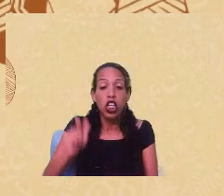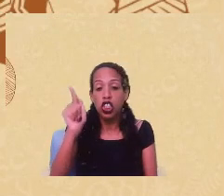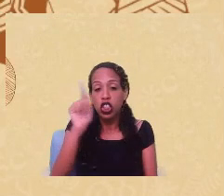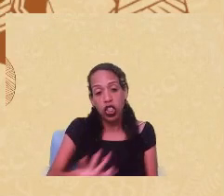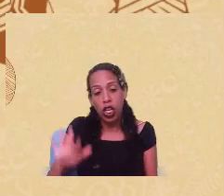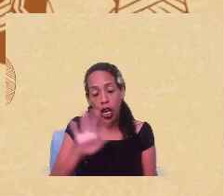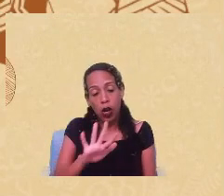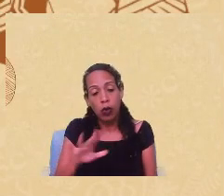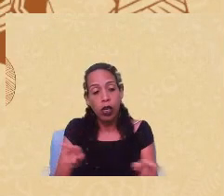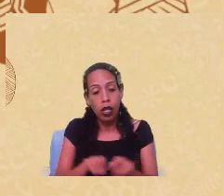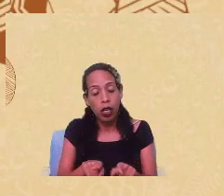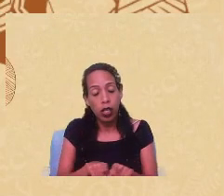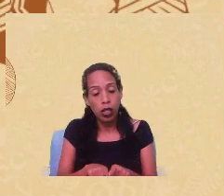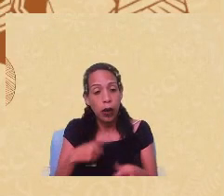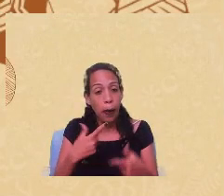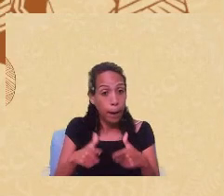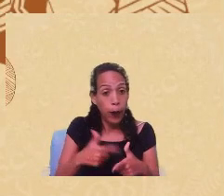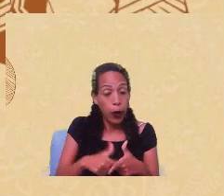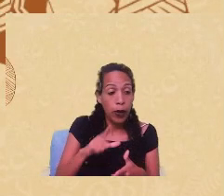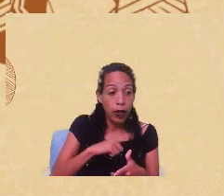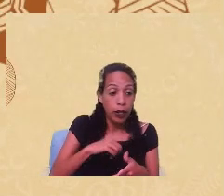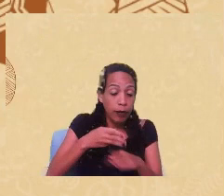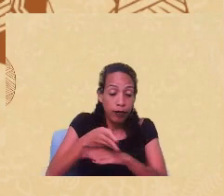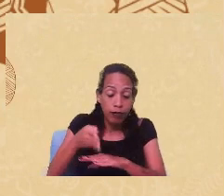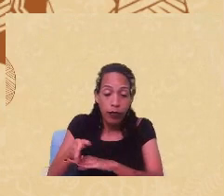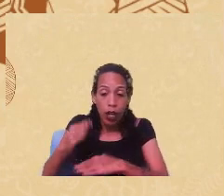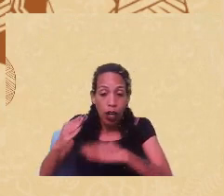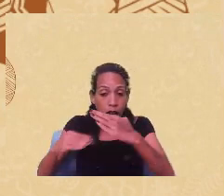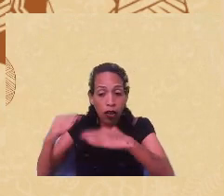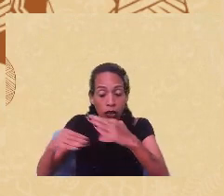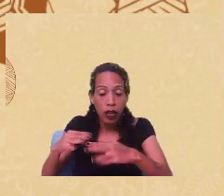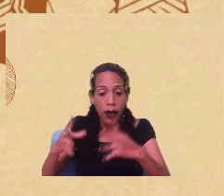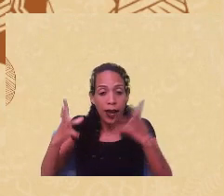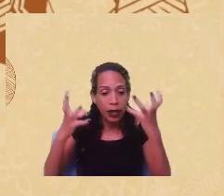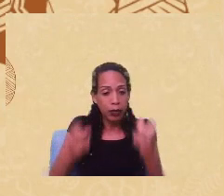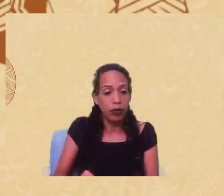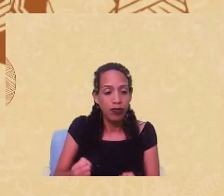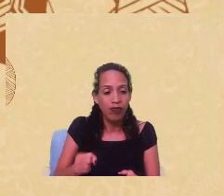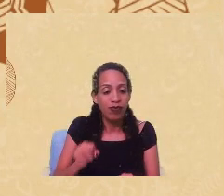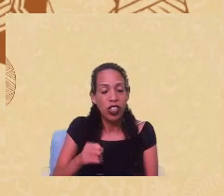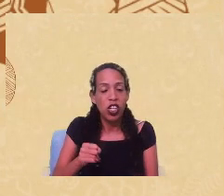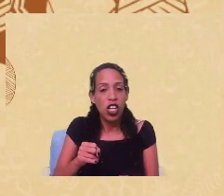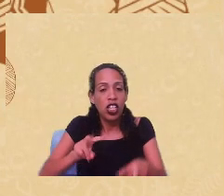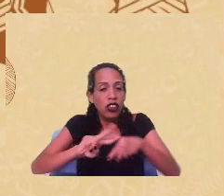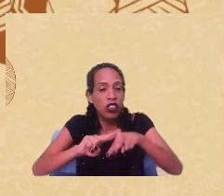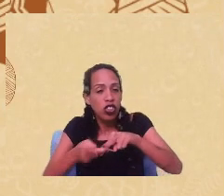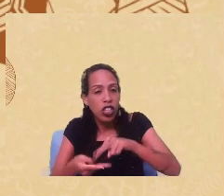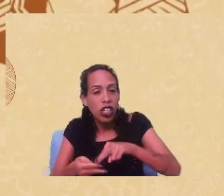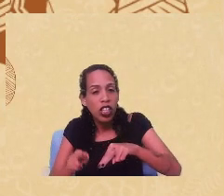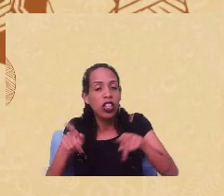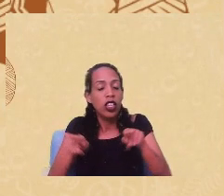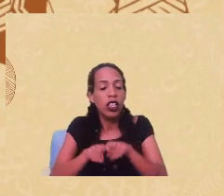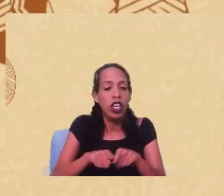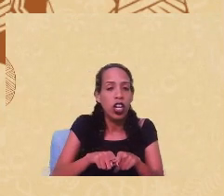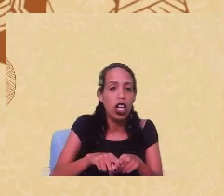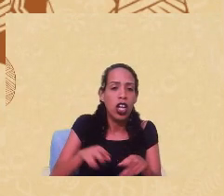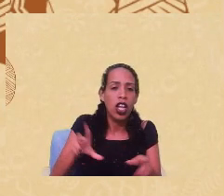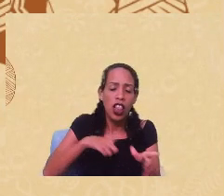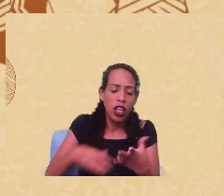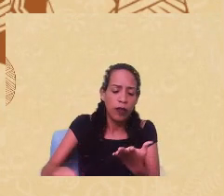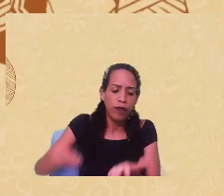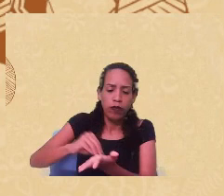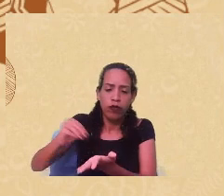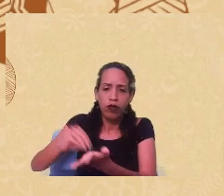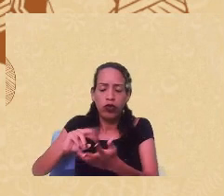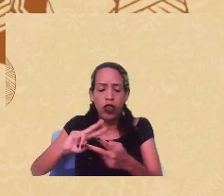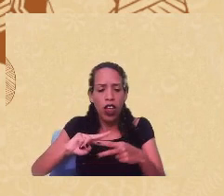aí, né, há um problema que é interseccional acaba sendo absorvido por toda a estrutura de gênero e as proposições de resolução